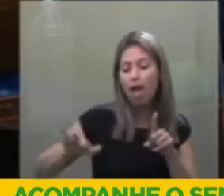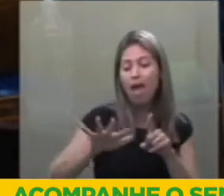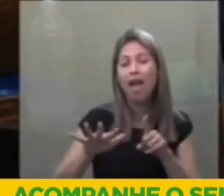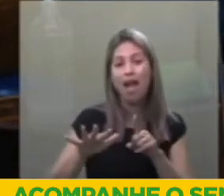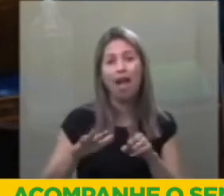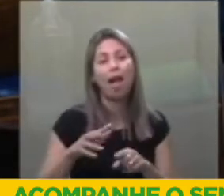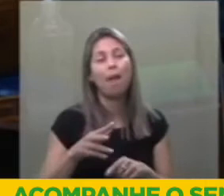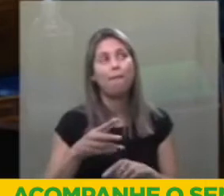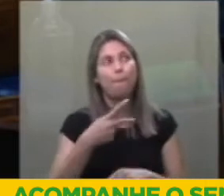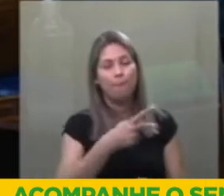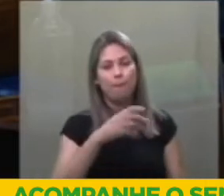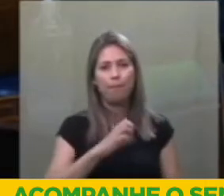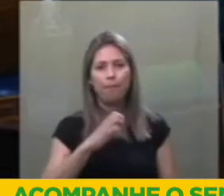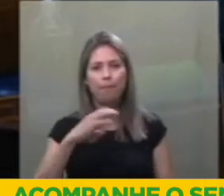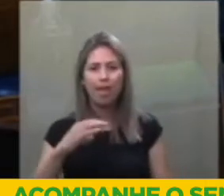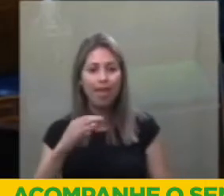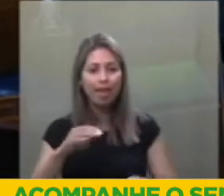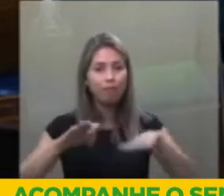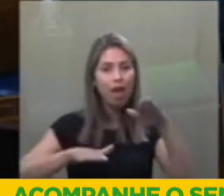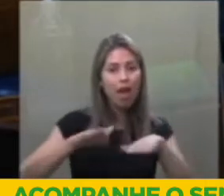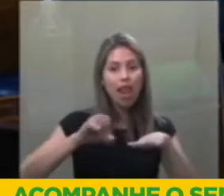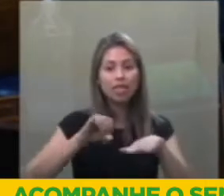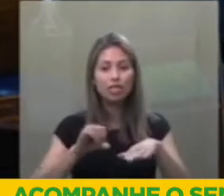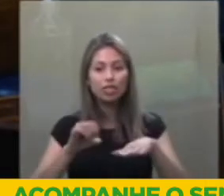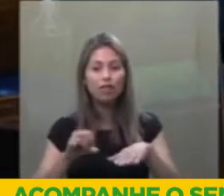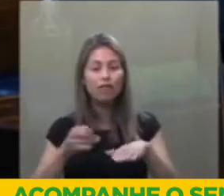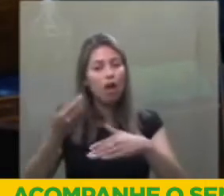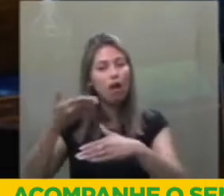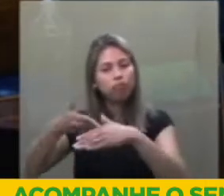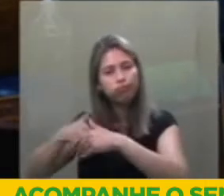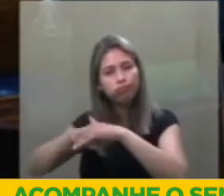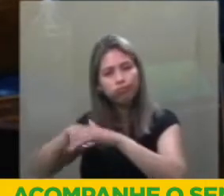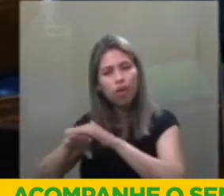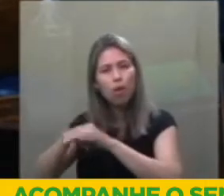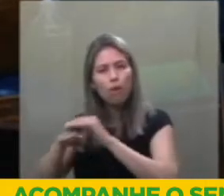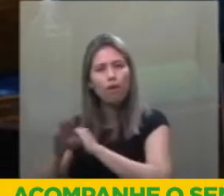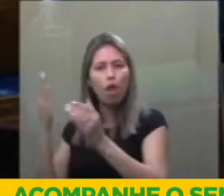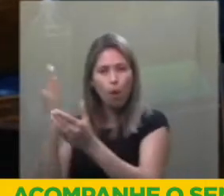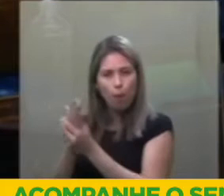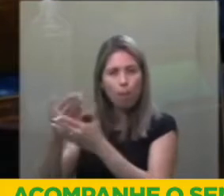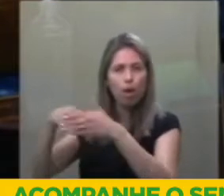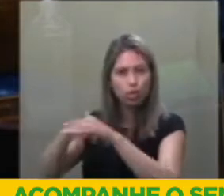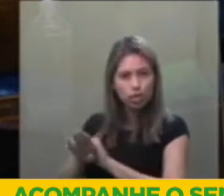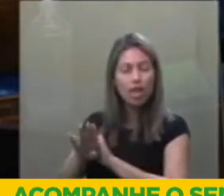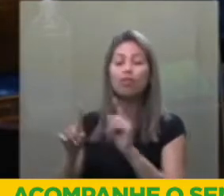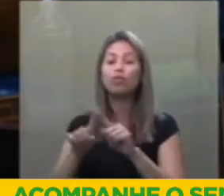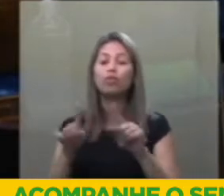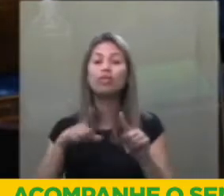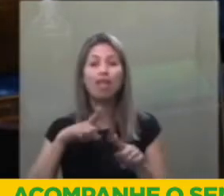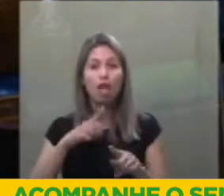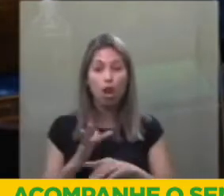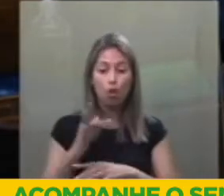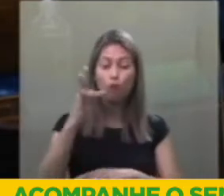PEC paralela, que adormece nas gavetas, que são empurradas para o